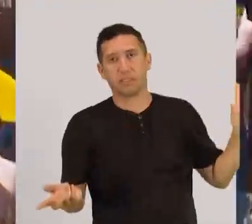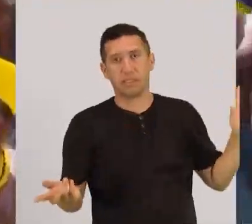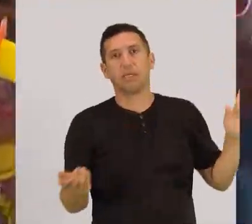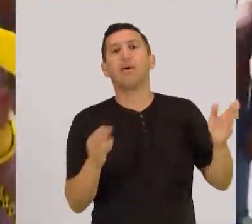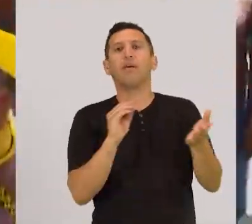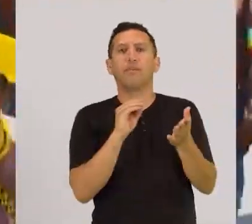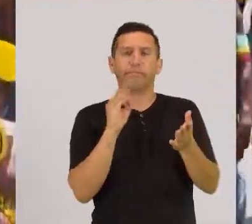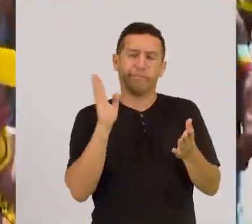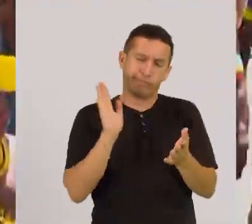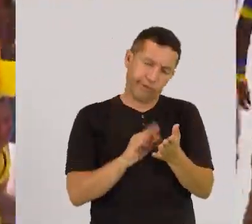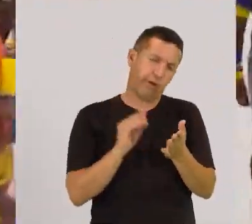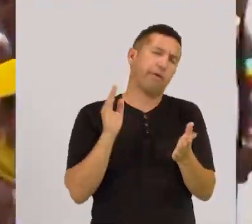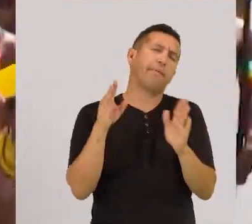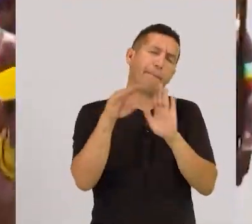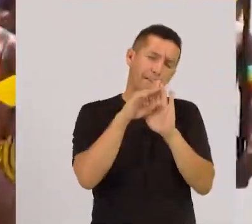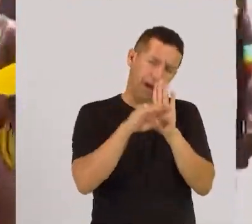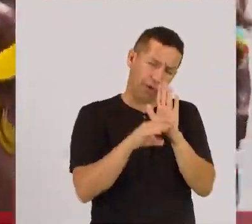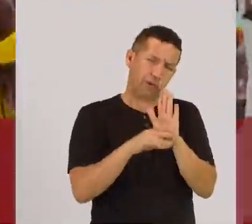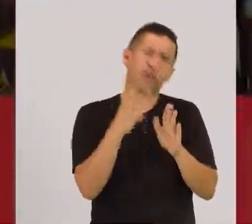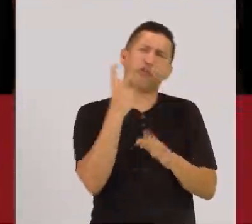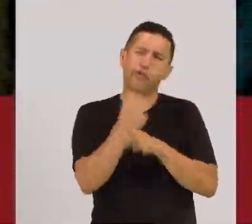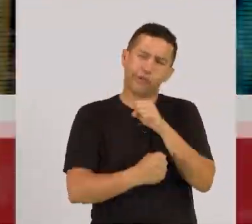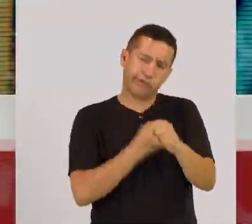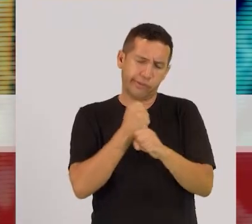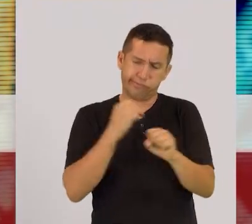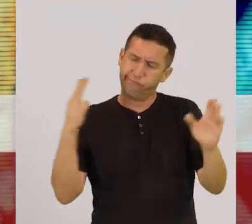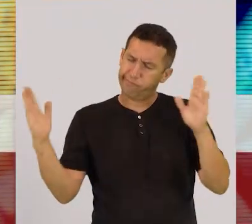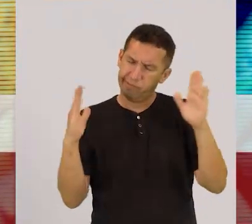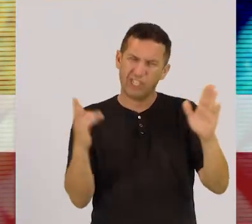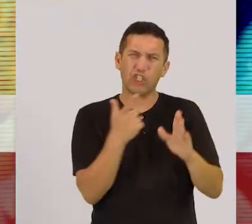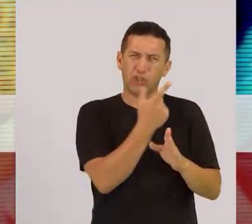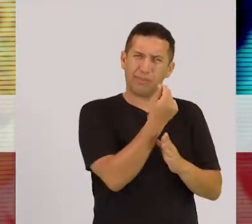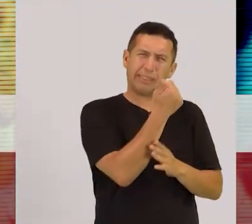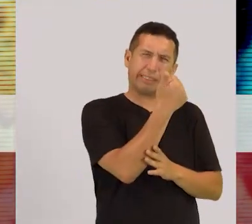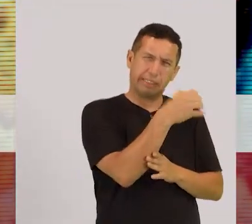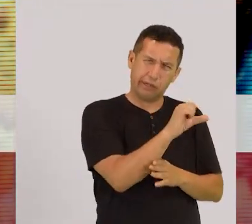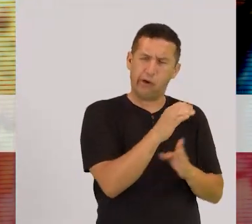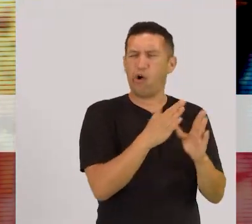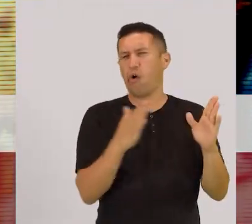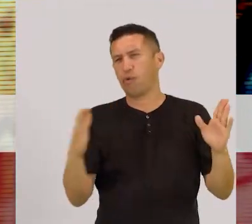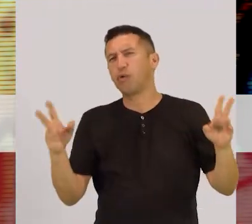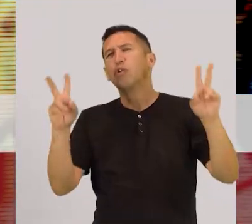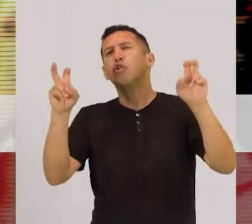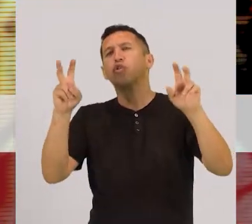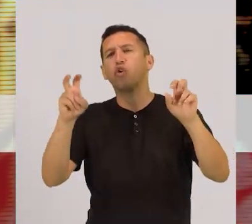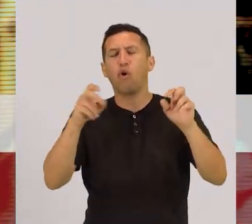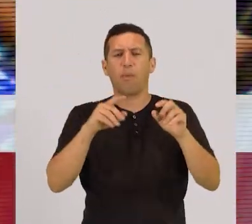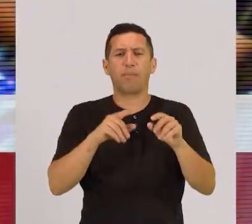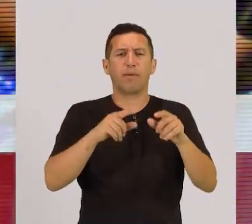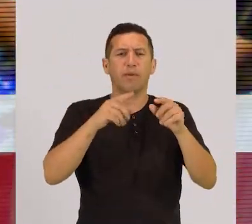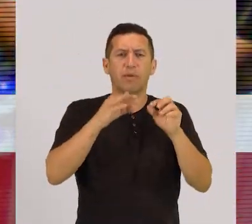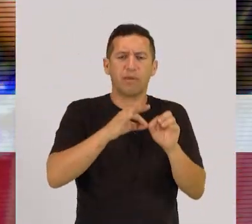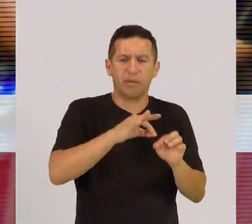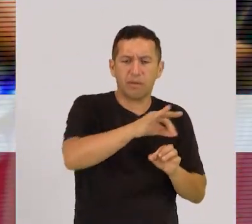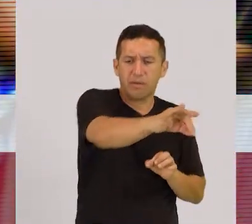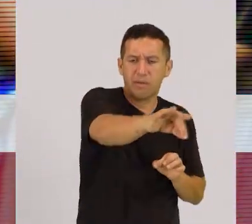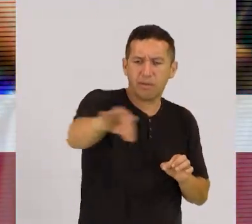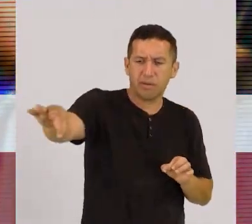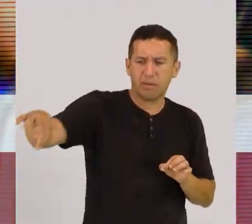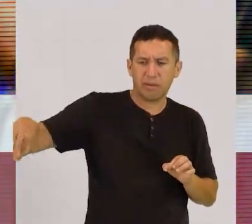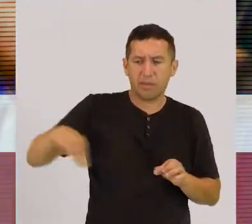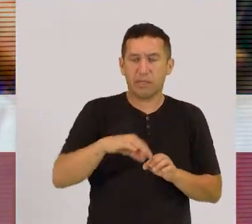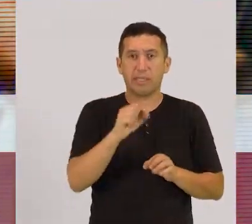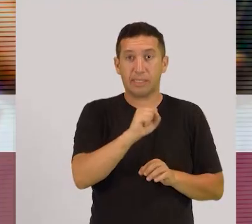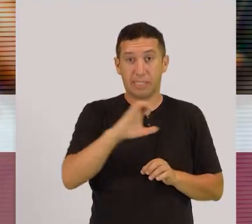Pauta discutida ao longo de mais de dois anos. Desde 2019, a demarcação de terras indígenas em Santa